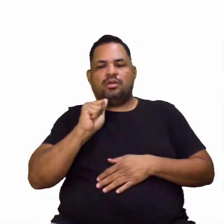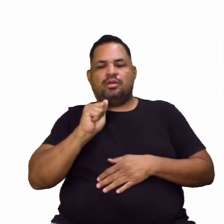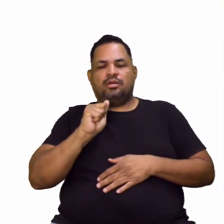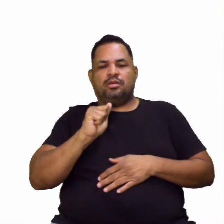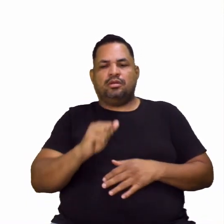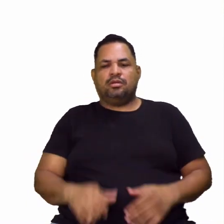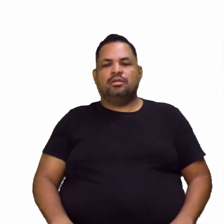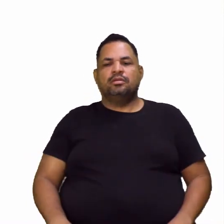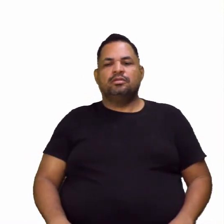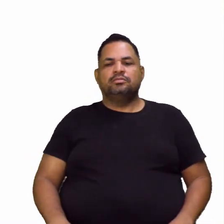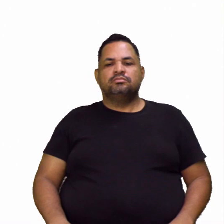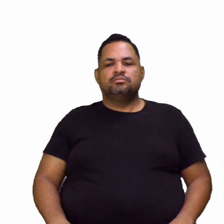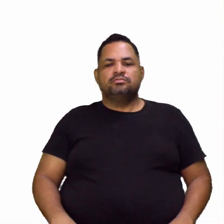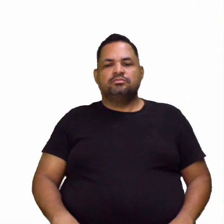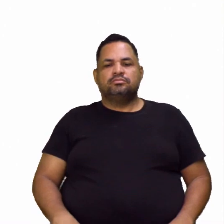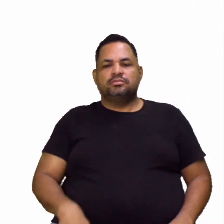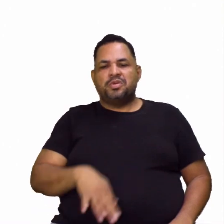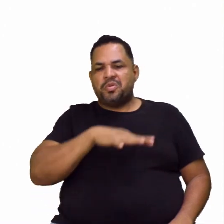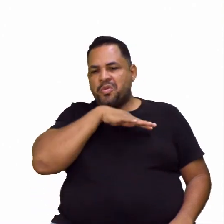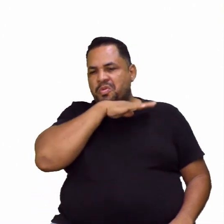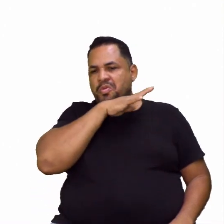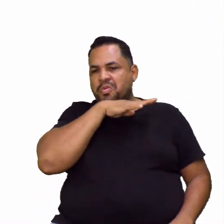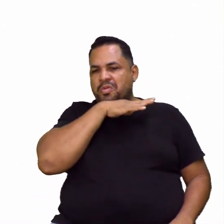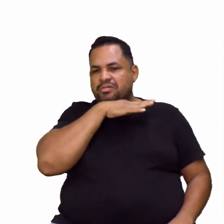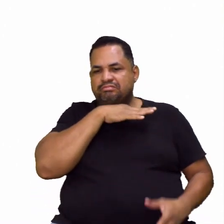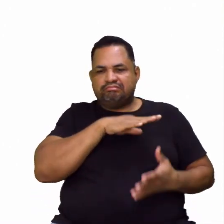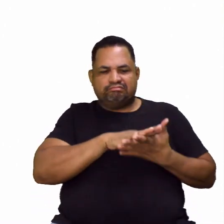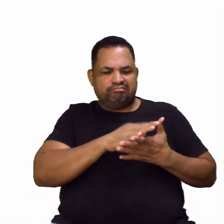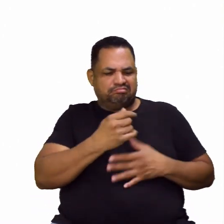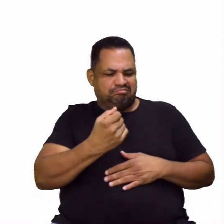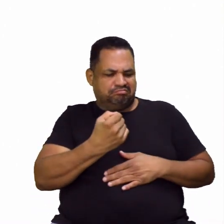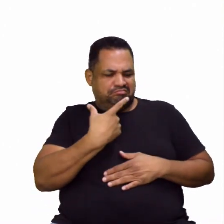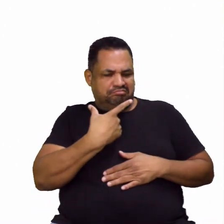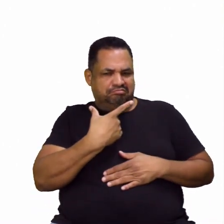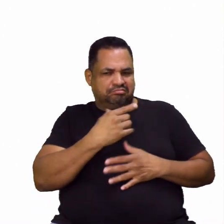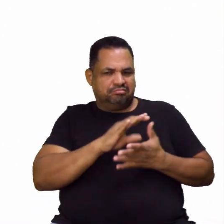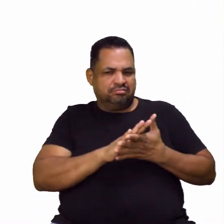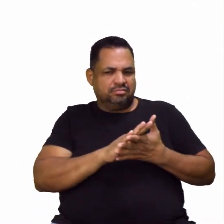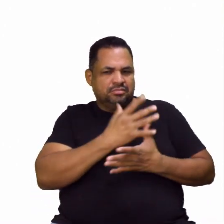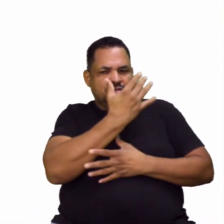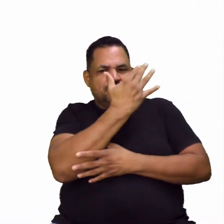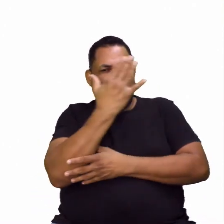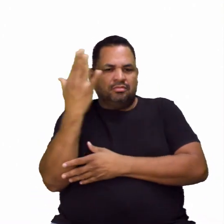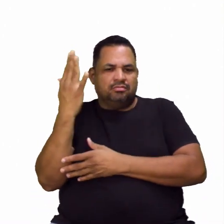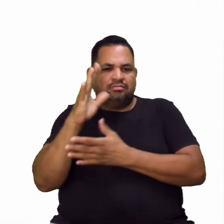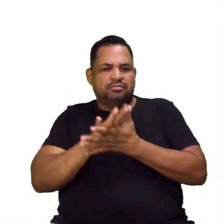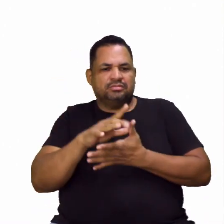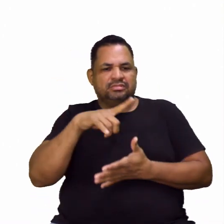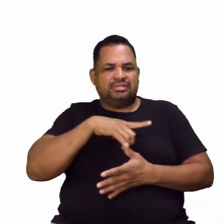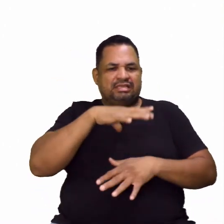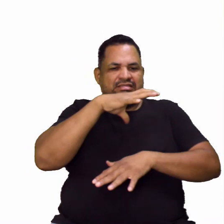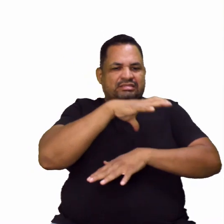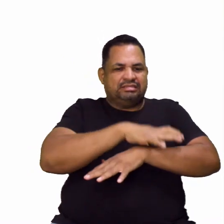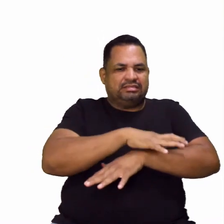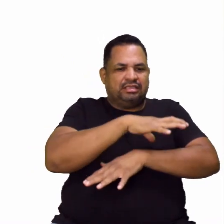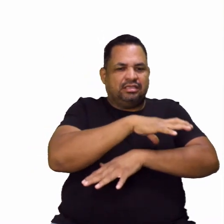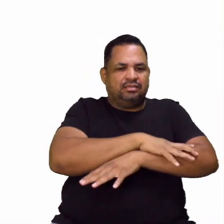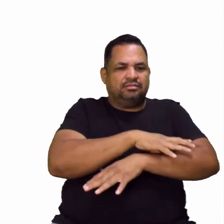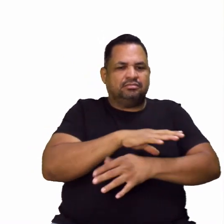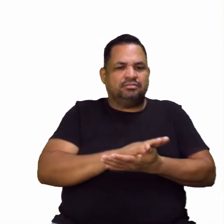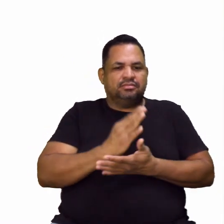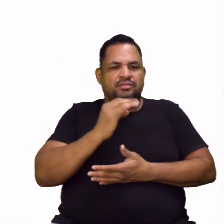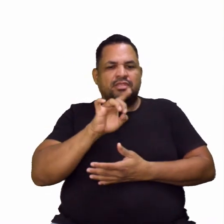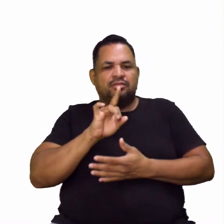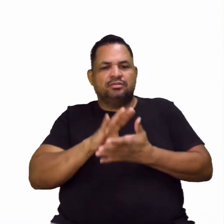É um bicho esquisito, num mato, com sapo, um tatu